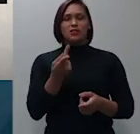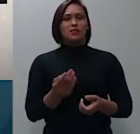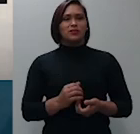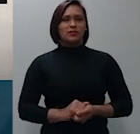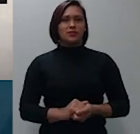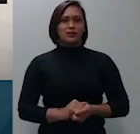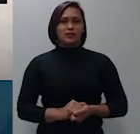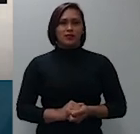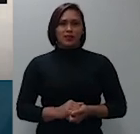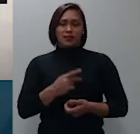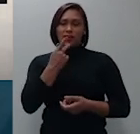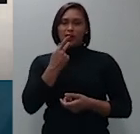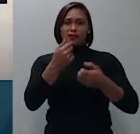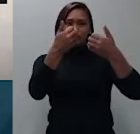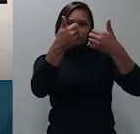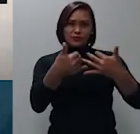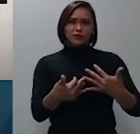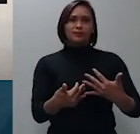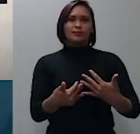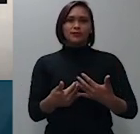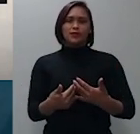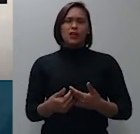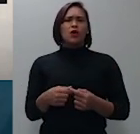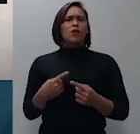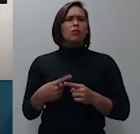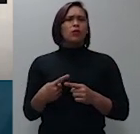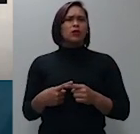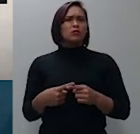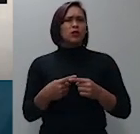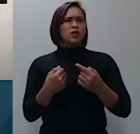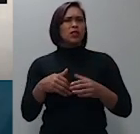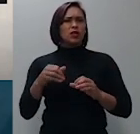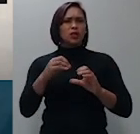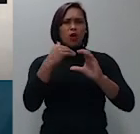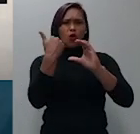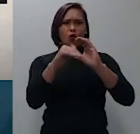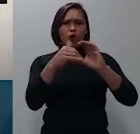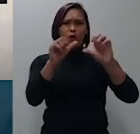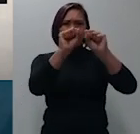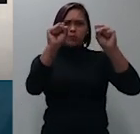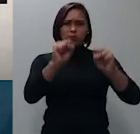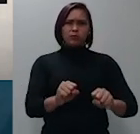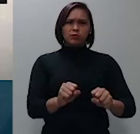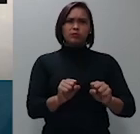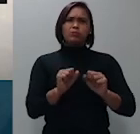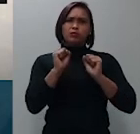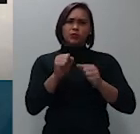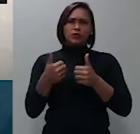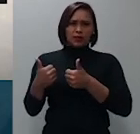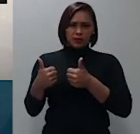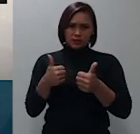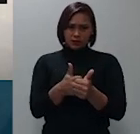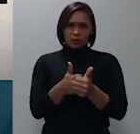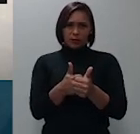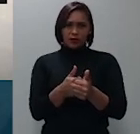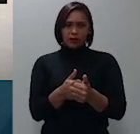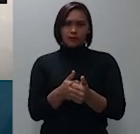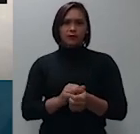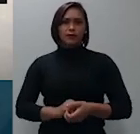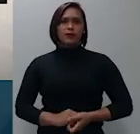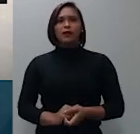pois não poderia disponibilizar o voto para que nós pudéssemos acompanhar pois